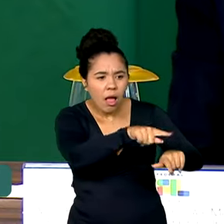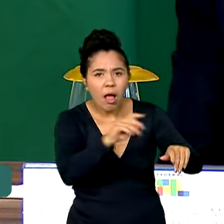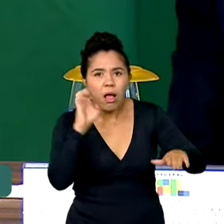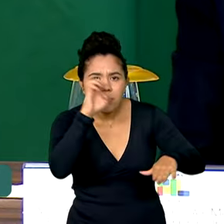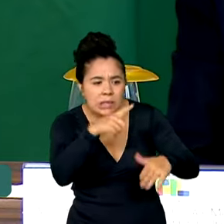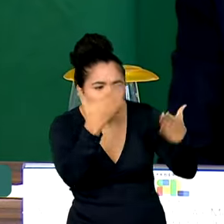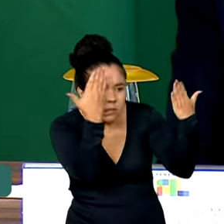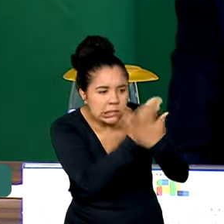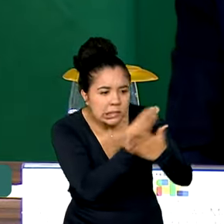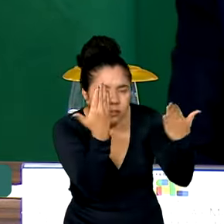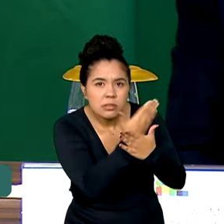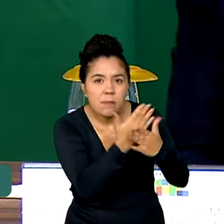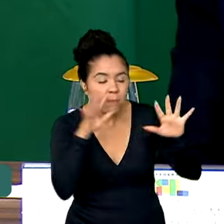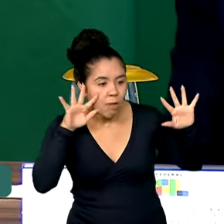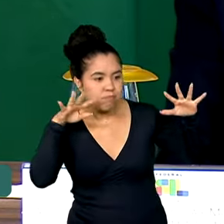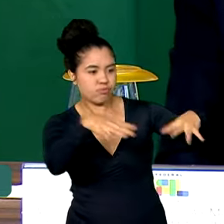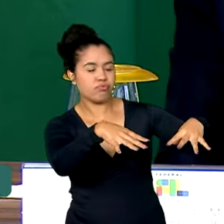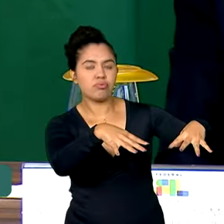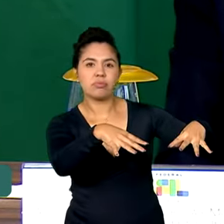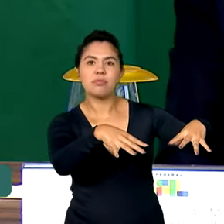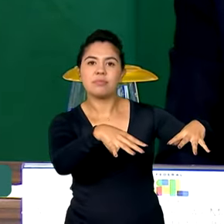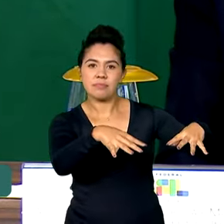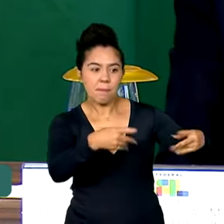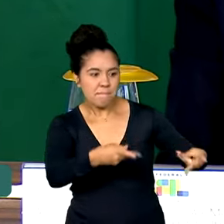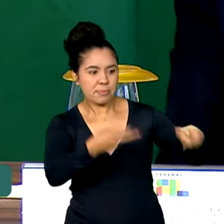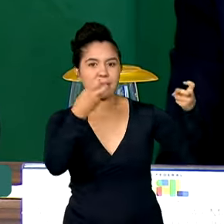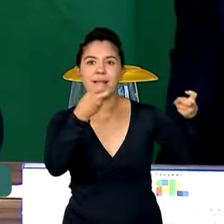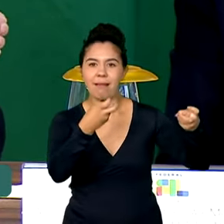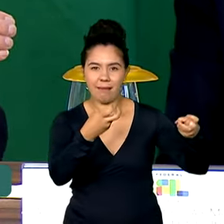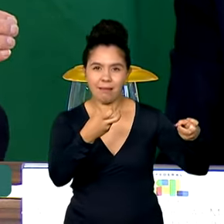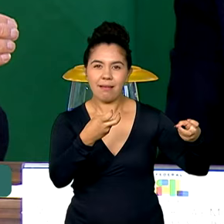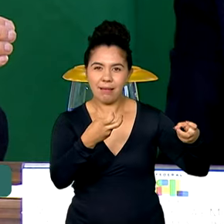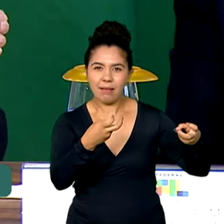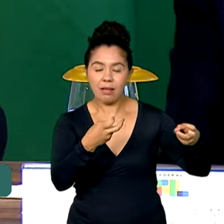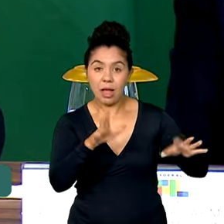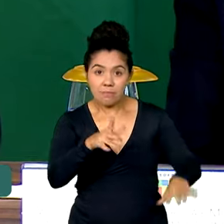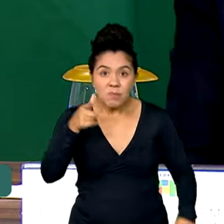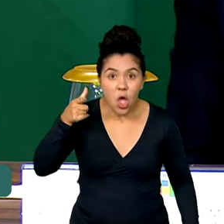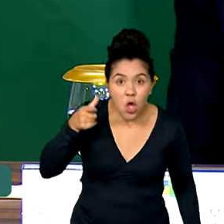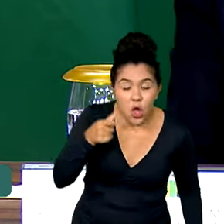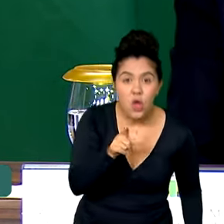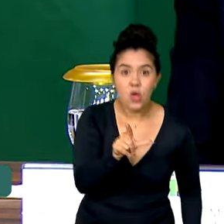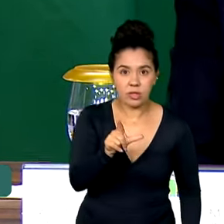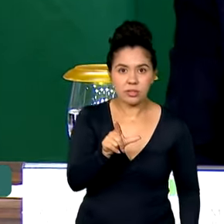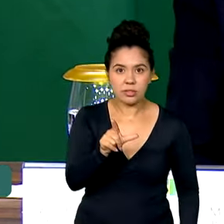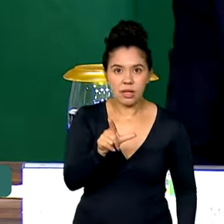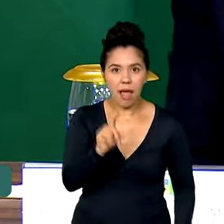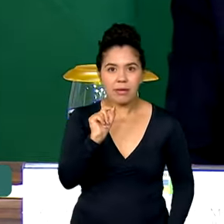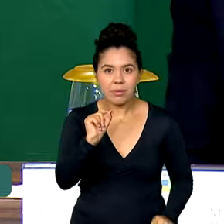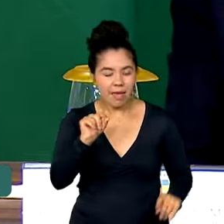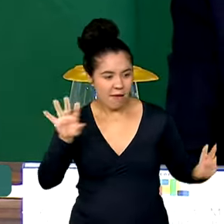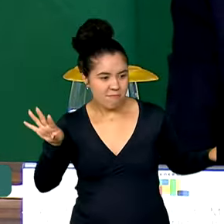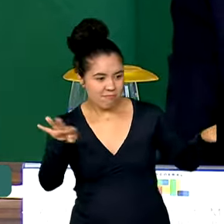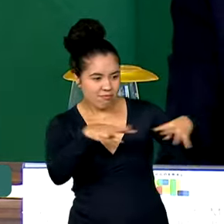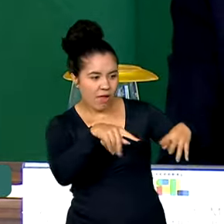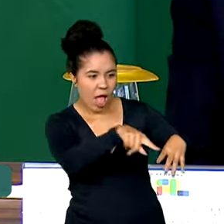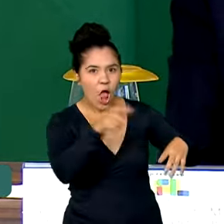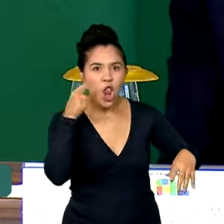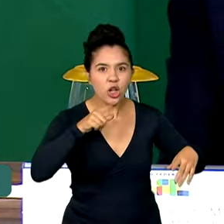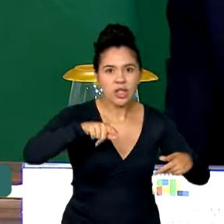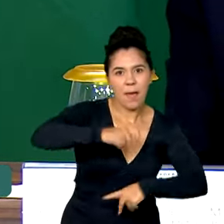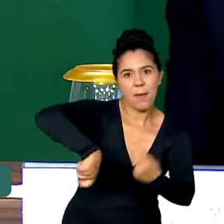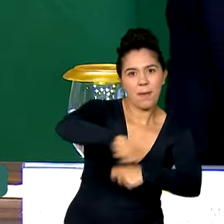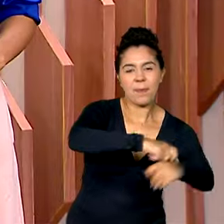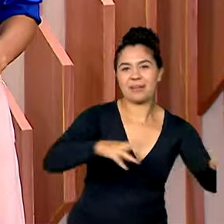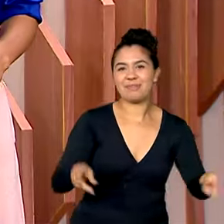a serem visíveis. E quando a gente consegue fazer com que os invisíveis sejam encerrados, a